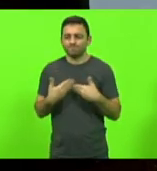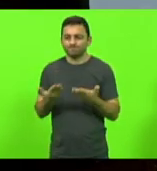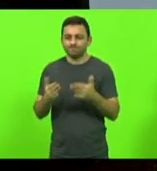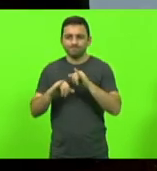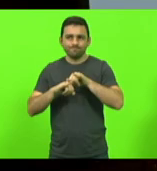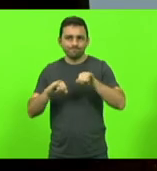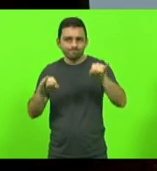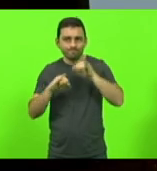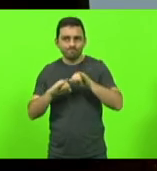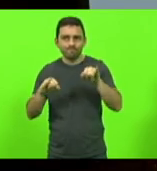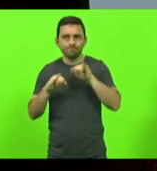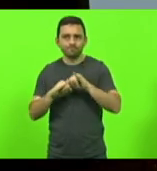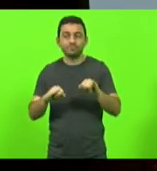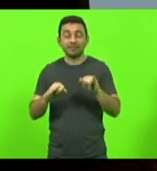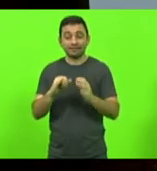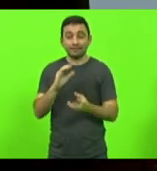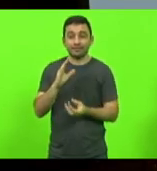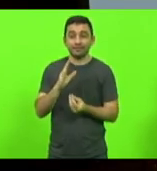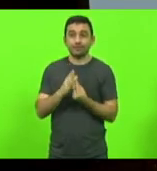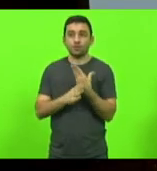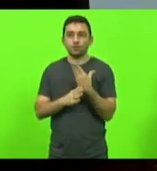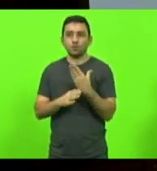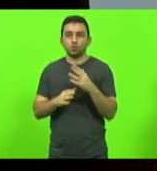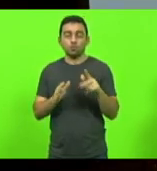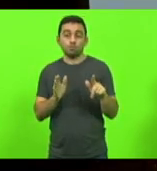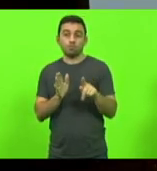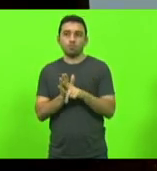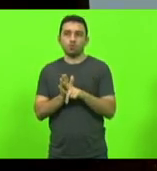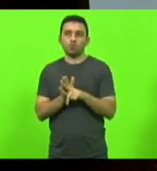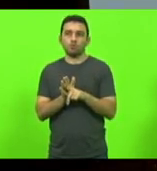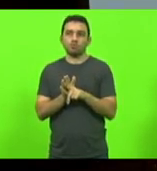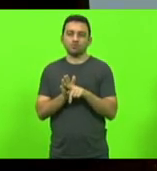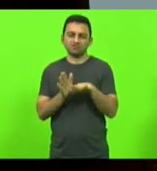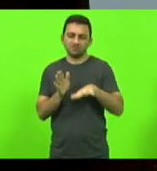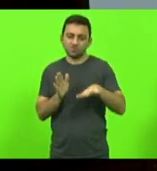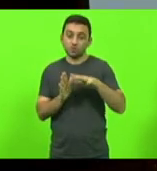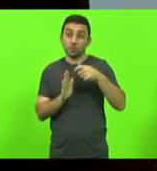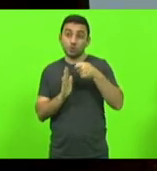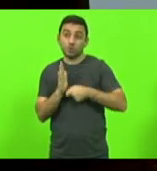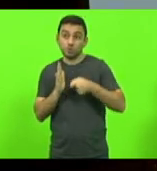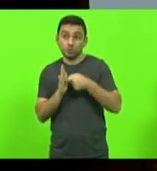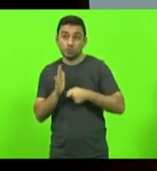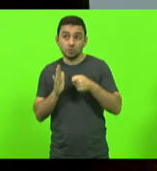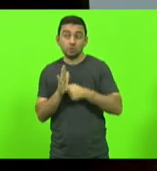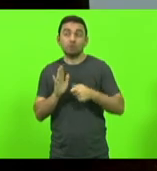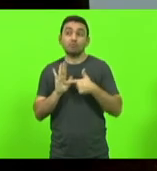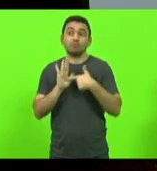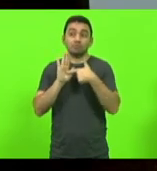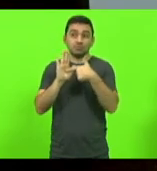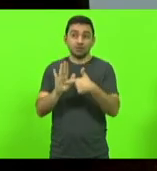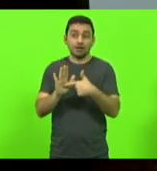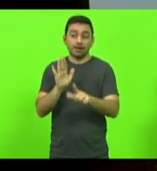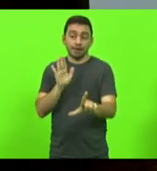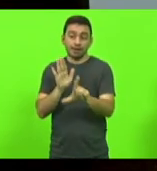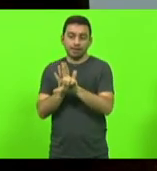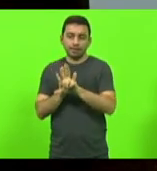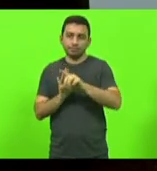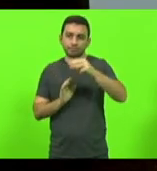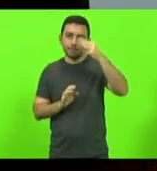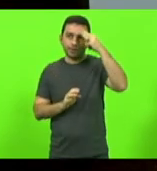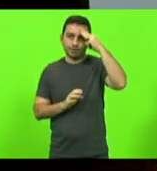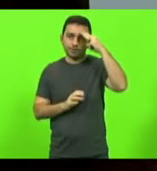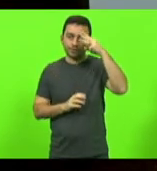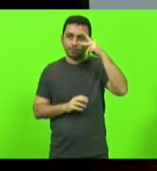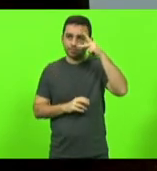criada como parte da luta apresentada pela lei Maria da Penha,